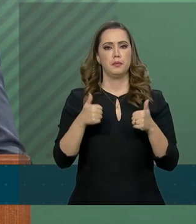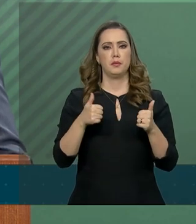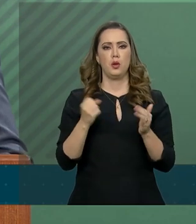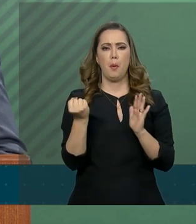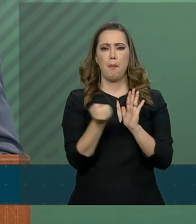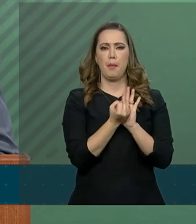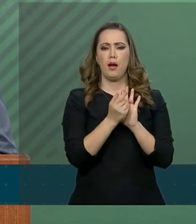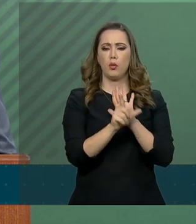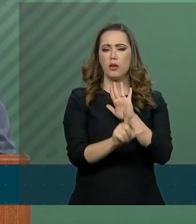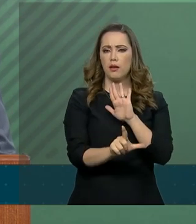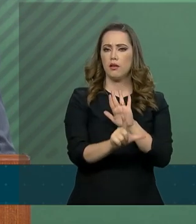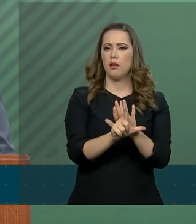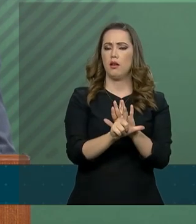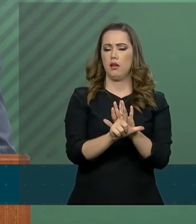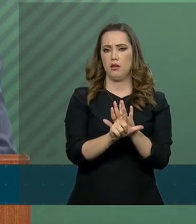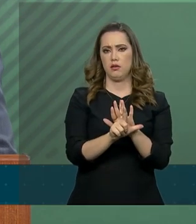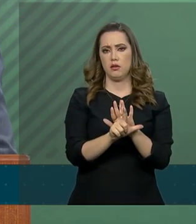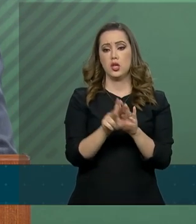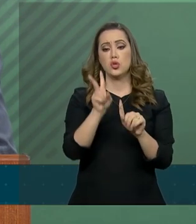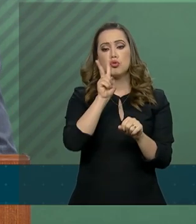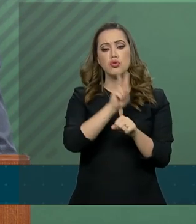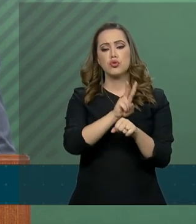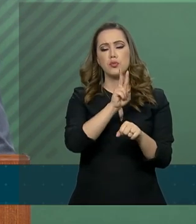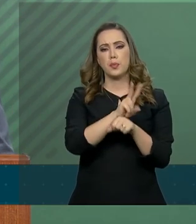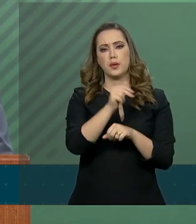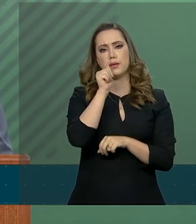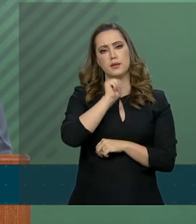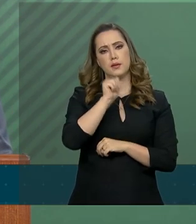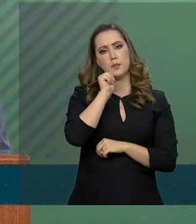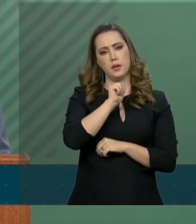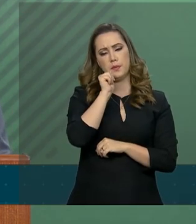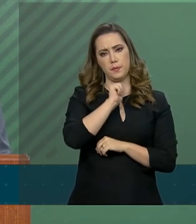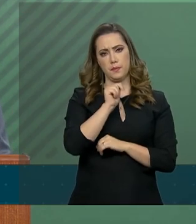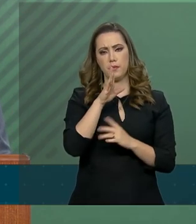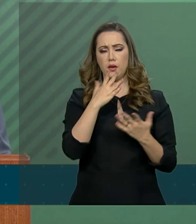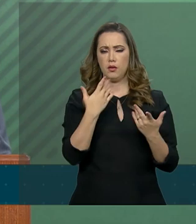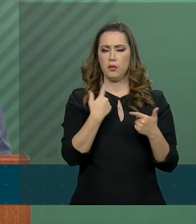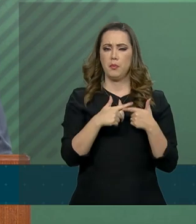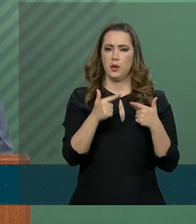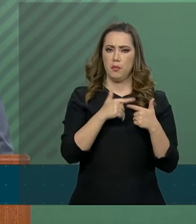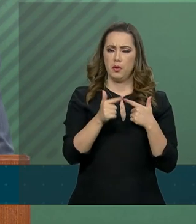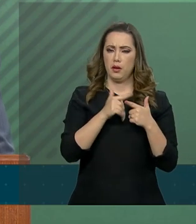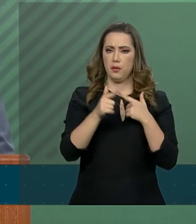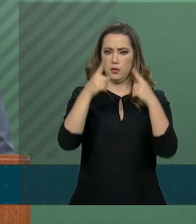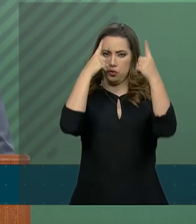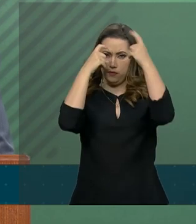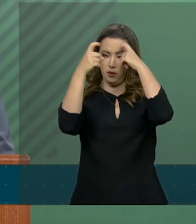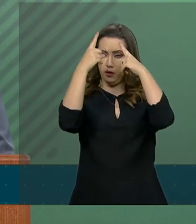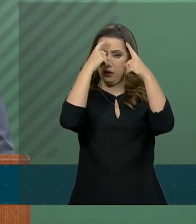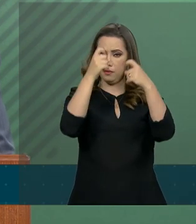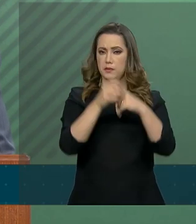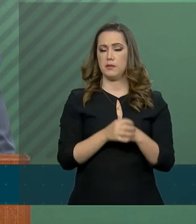marco normativo de proteção às mulheres em situação de violência.